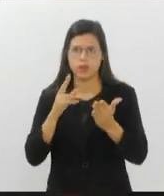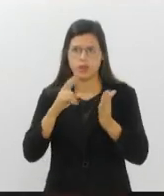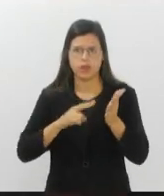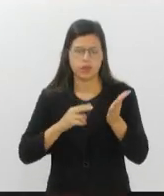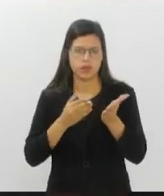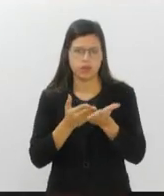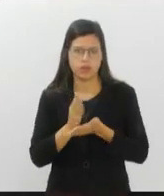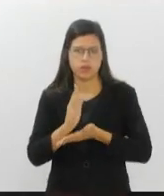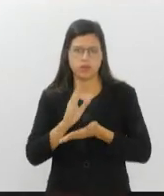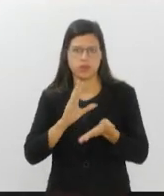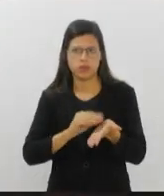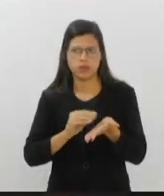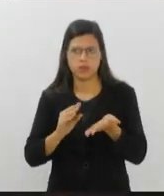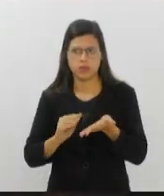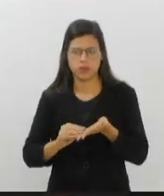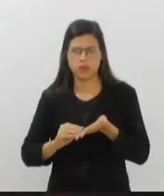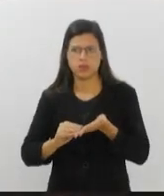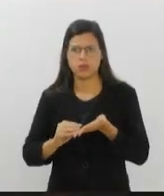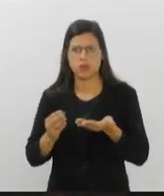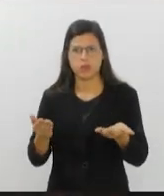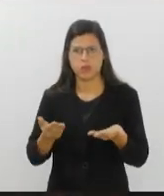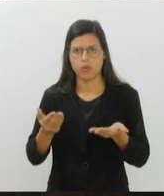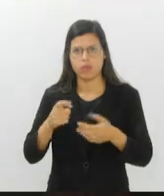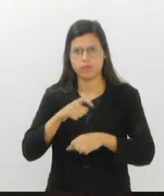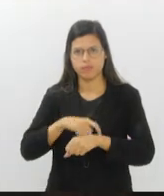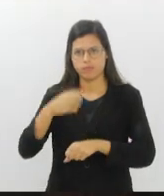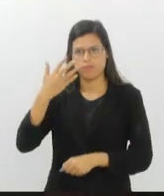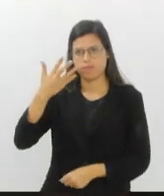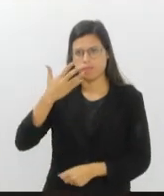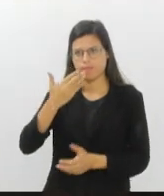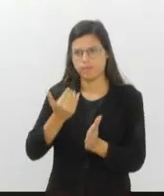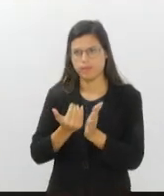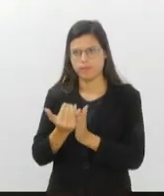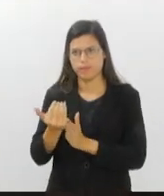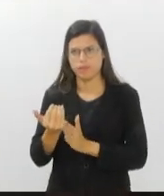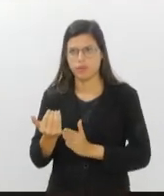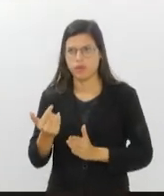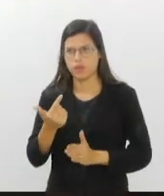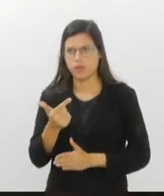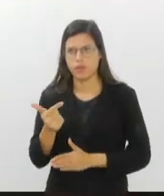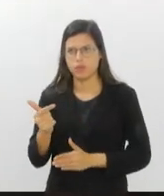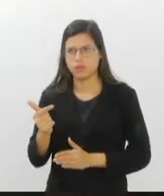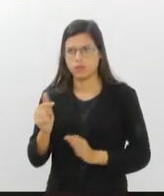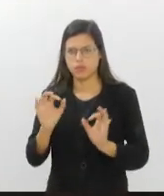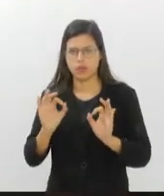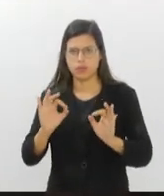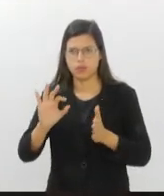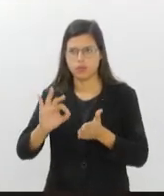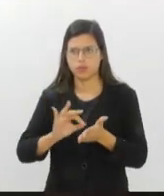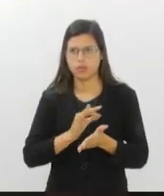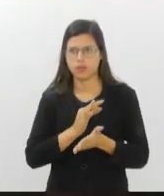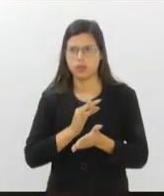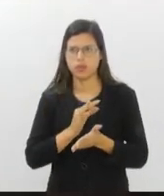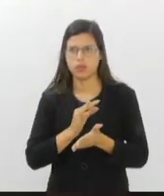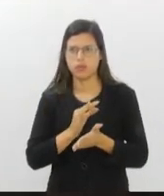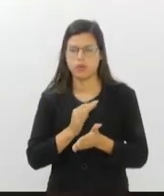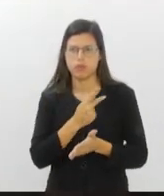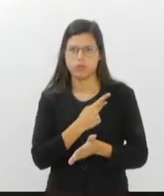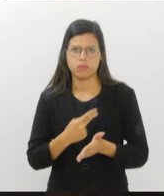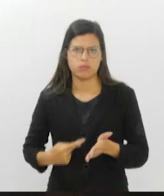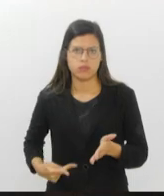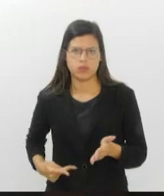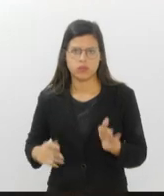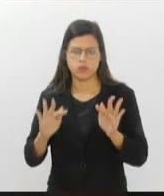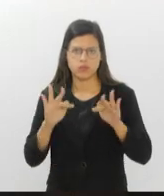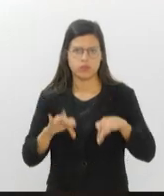aprovada a ata, parcial expediente inicial. Não havendo oradores inscritos, a presidência suspende a